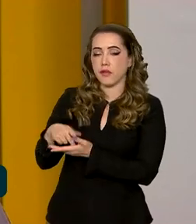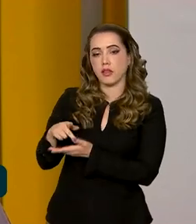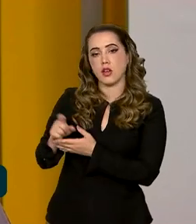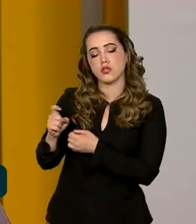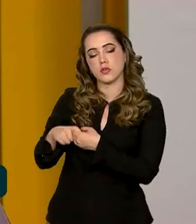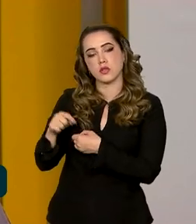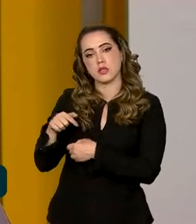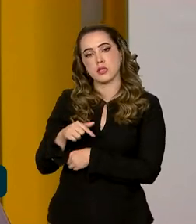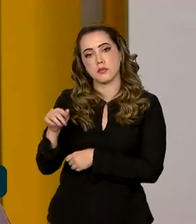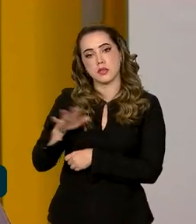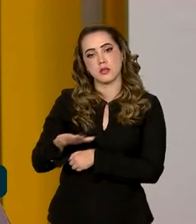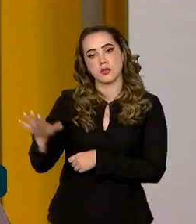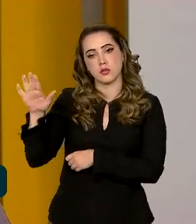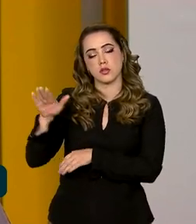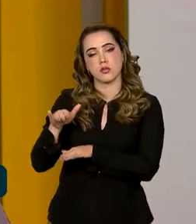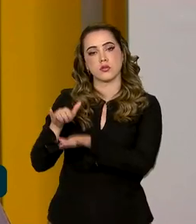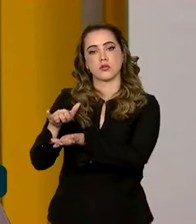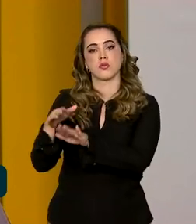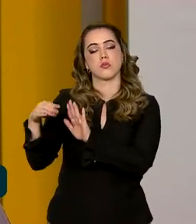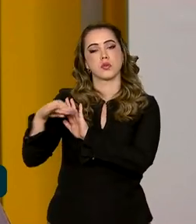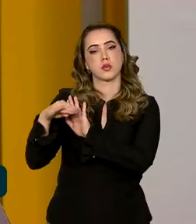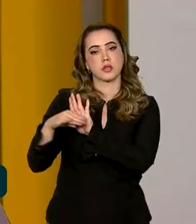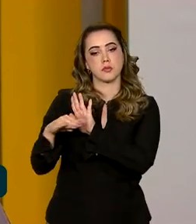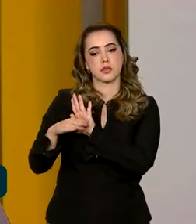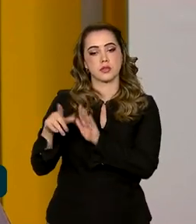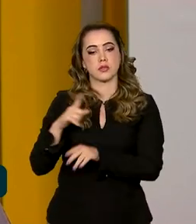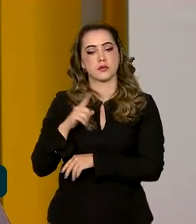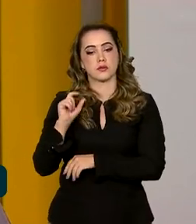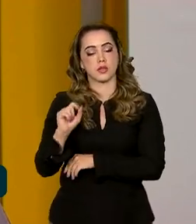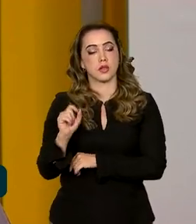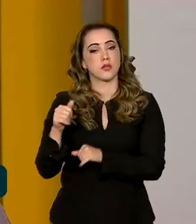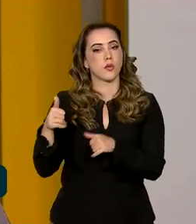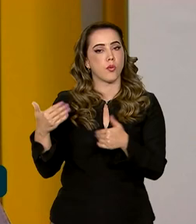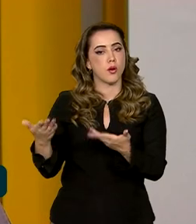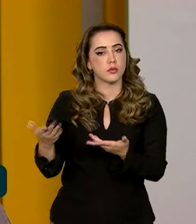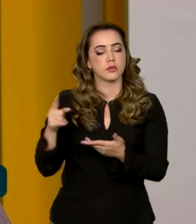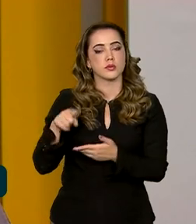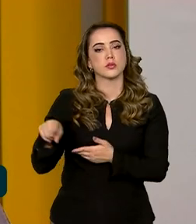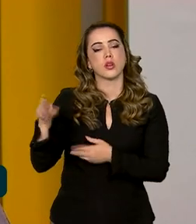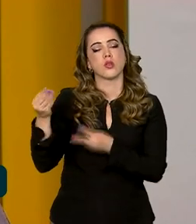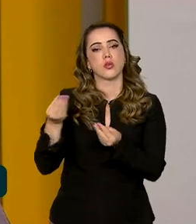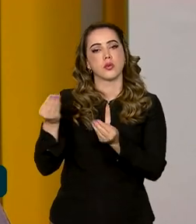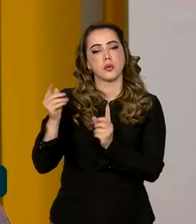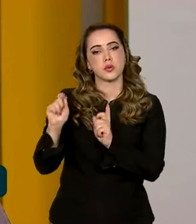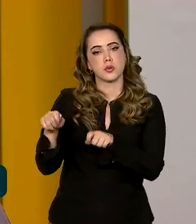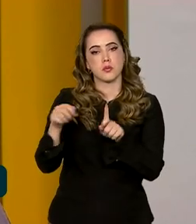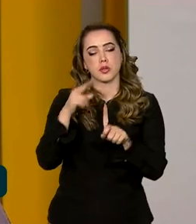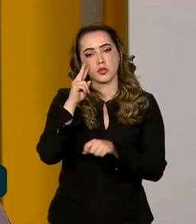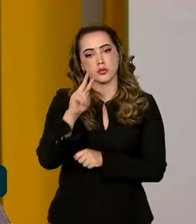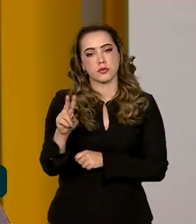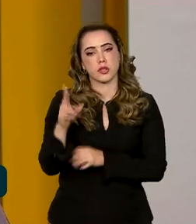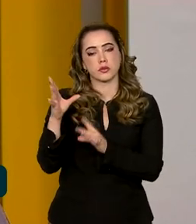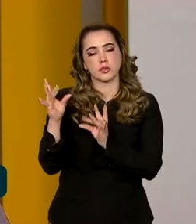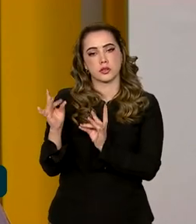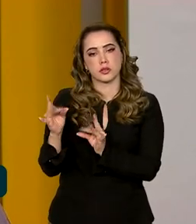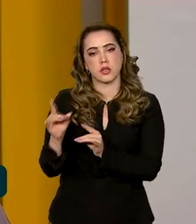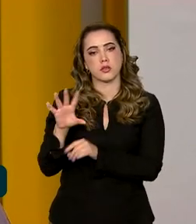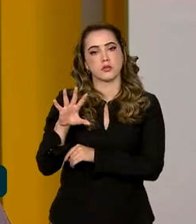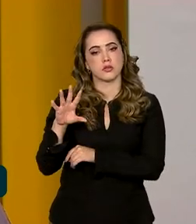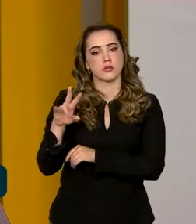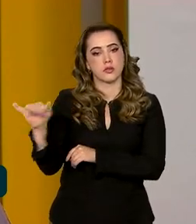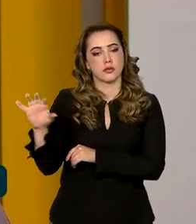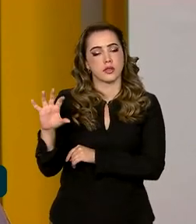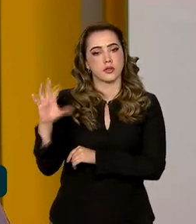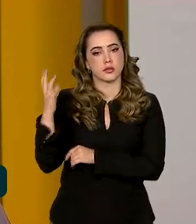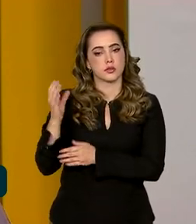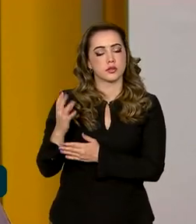Semana Nacional de Trânsito, programação. Secretário, que é o senhor destaca e como que a pessoa pode ficar por dentro do que vai ser